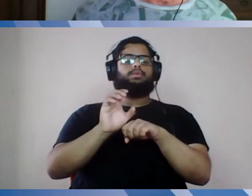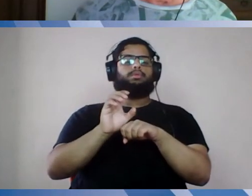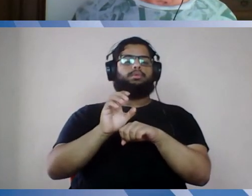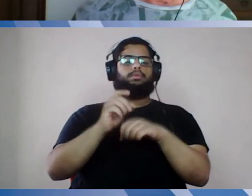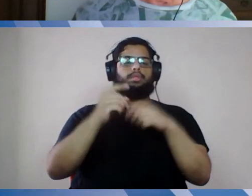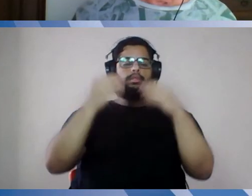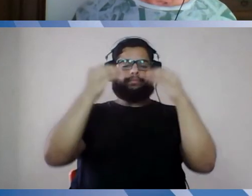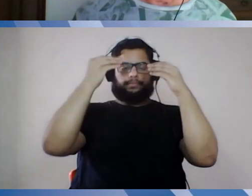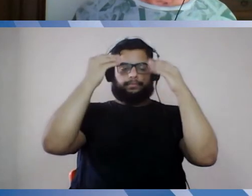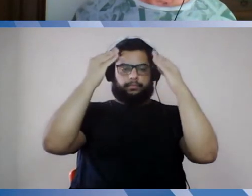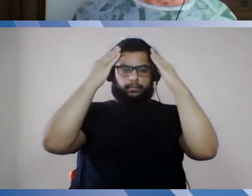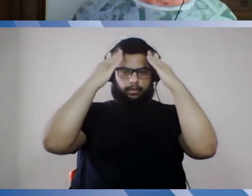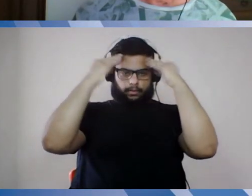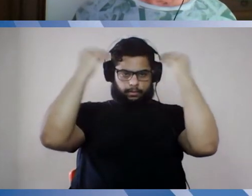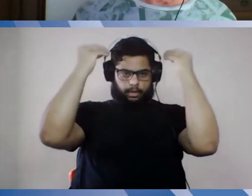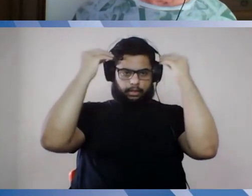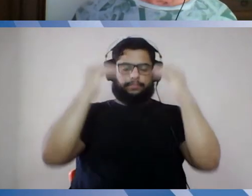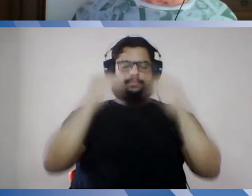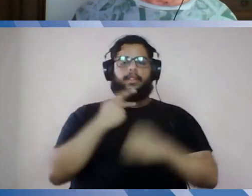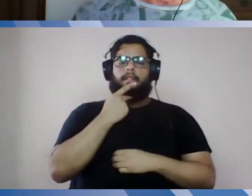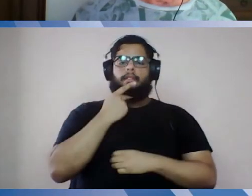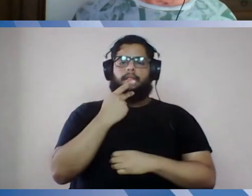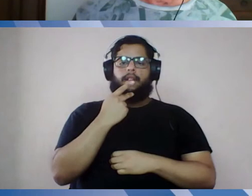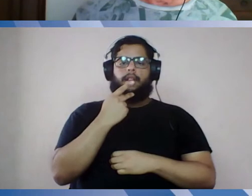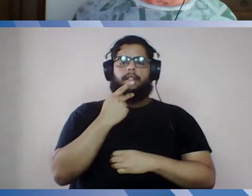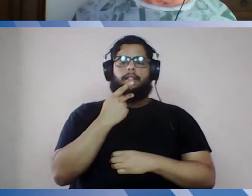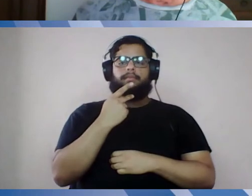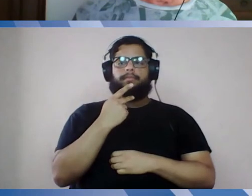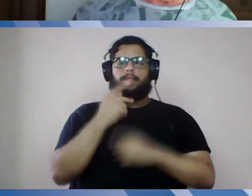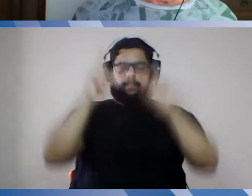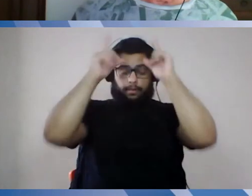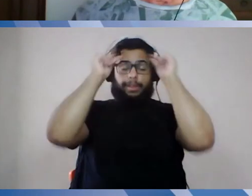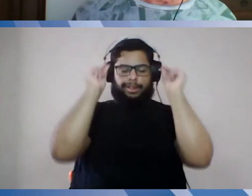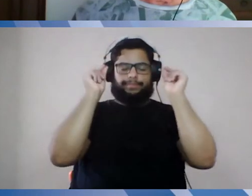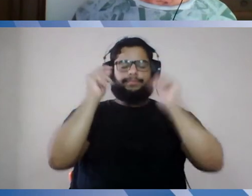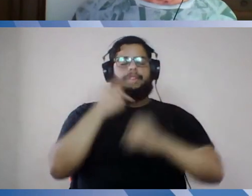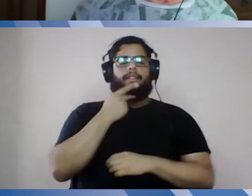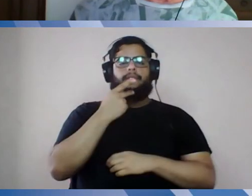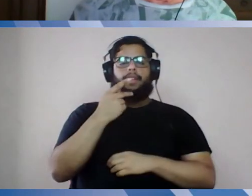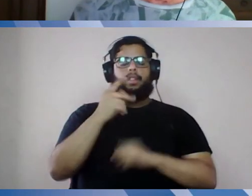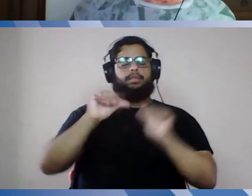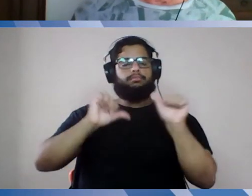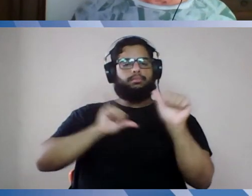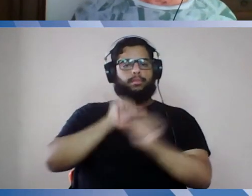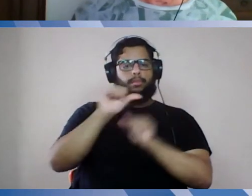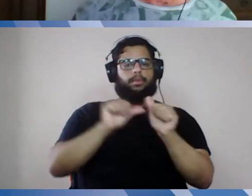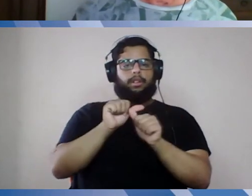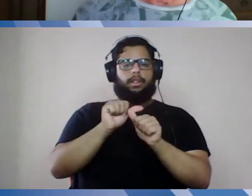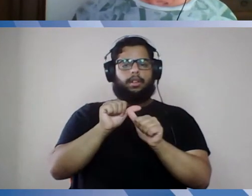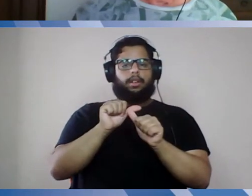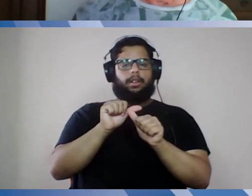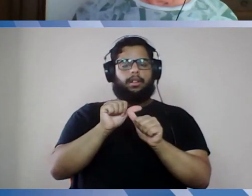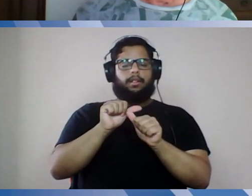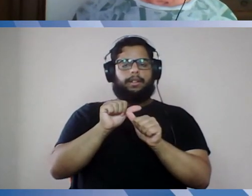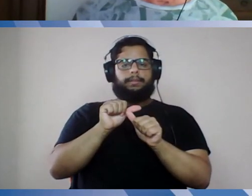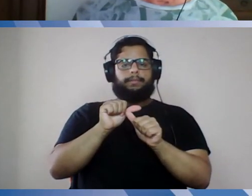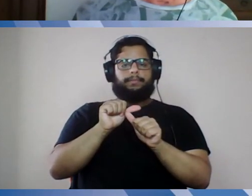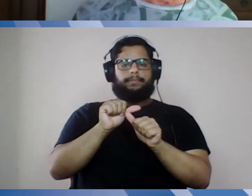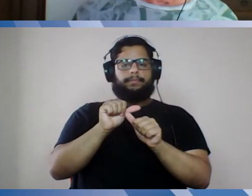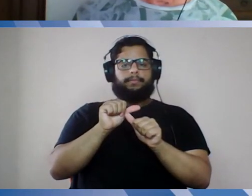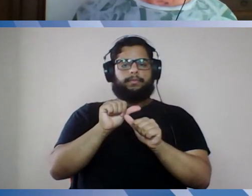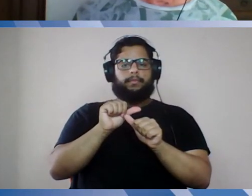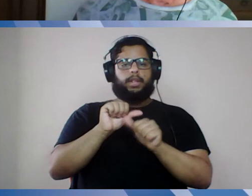uma sugestão de redação no sentido de transformar essa situação numa situação de maior, de